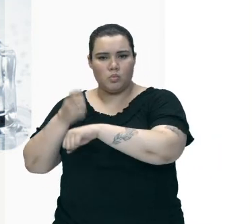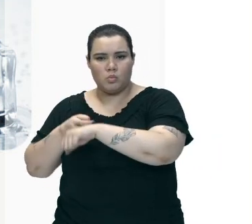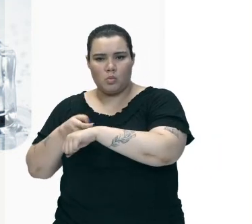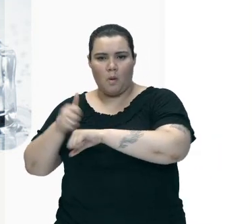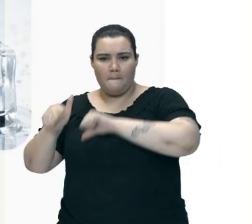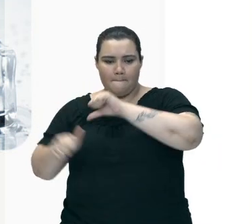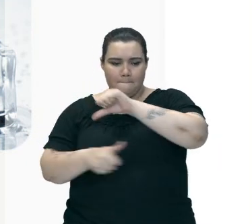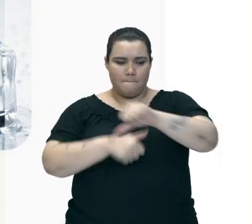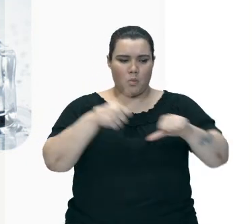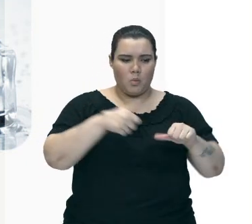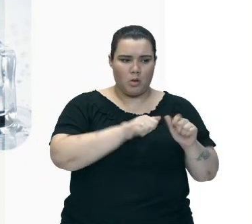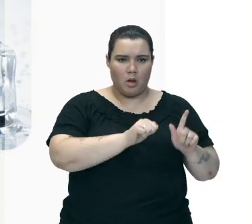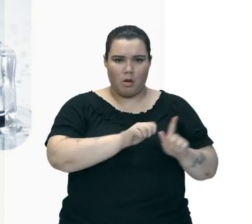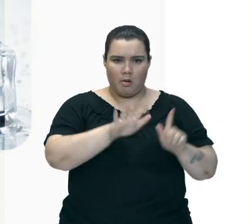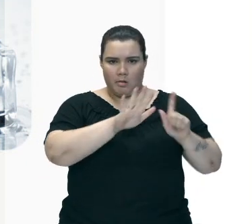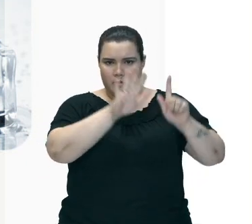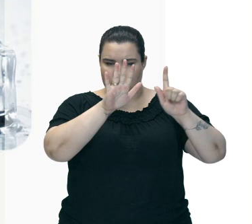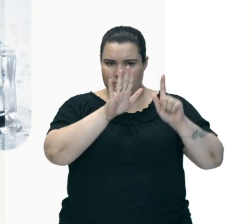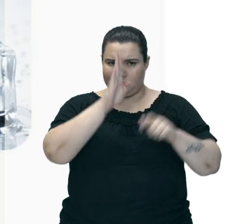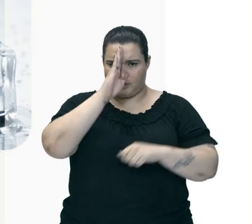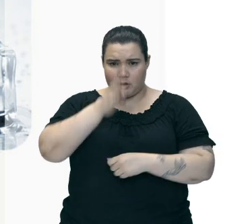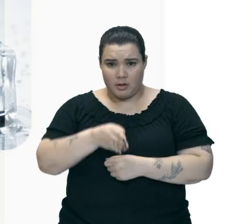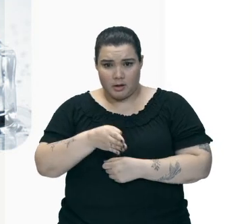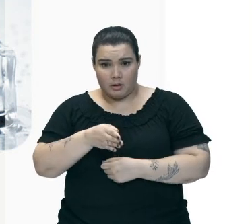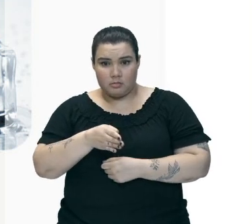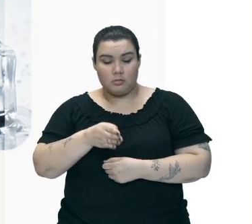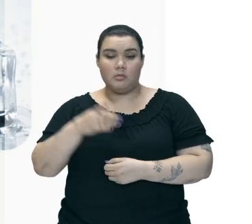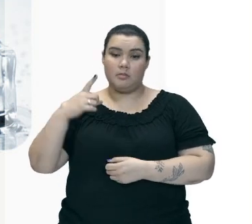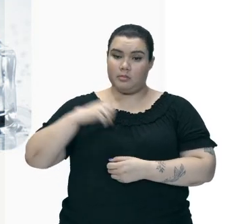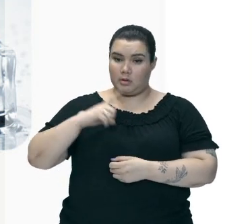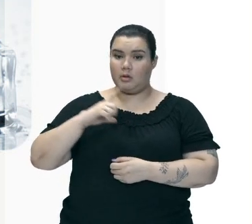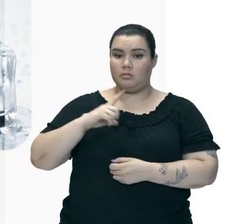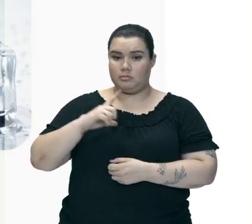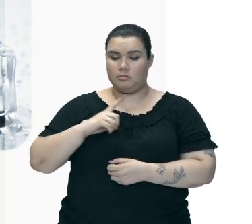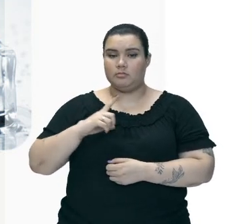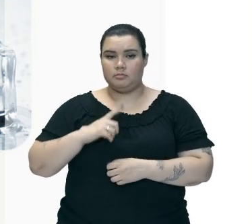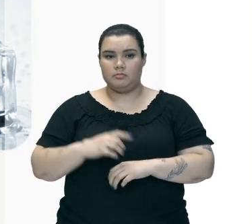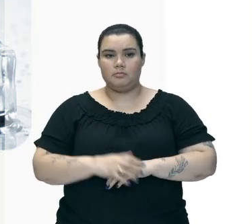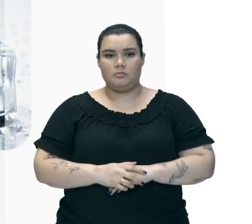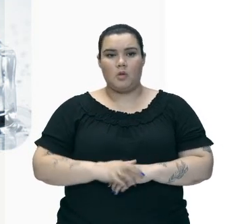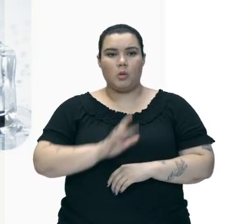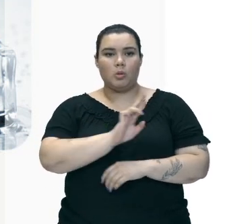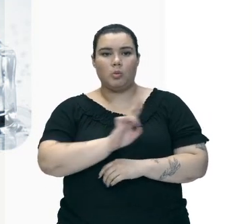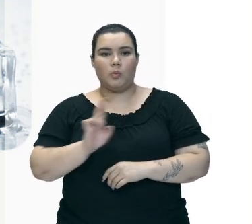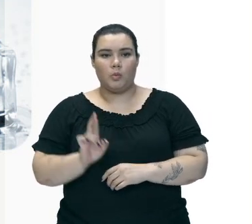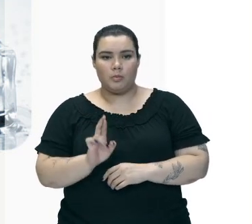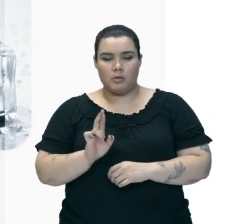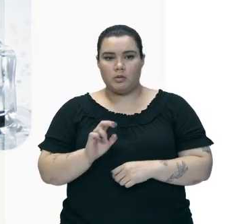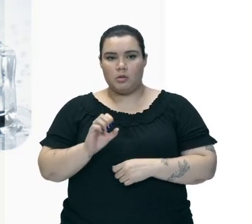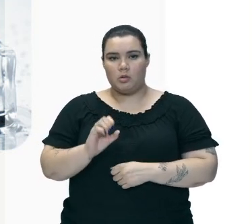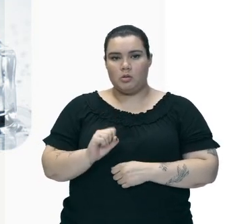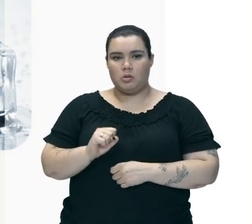Que passa do sólido Para o gasoso Direto Tem E ela E Um processo Chamado de